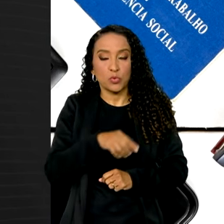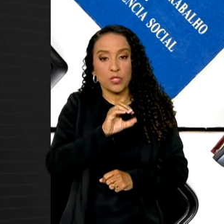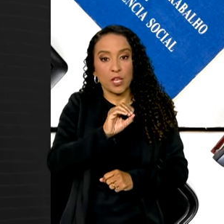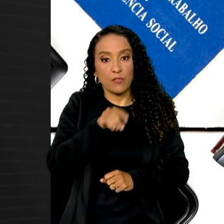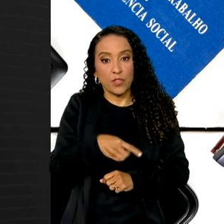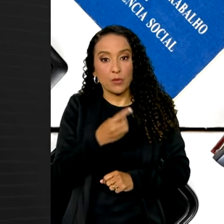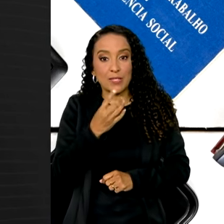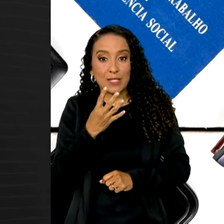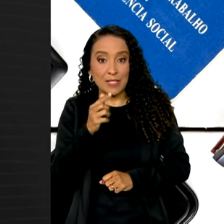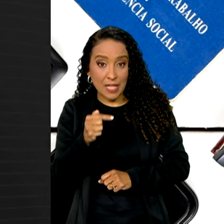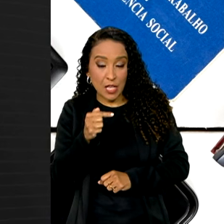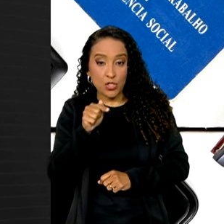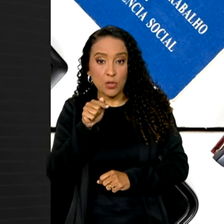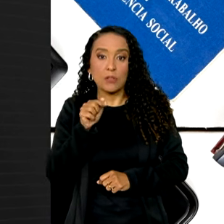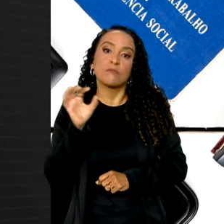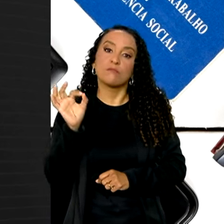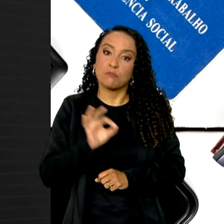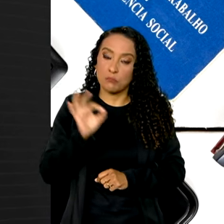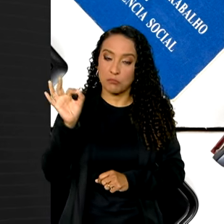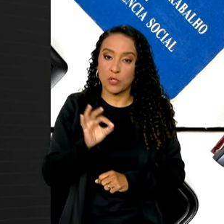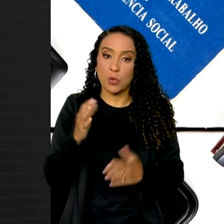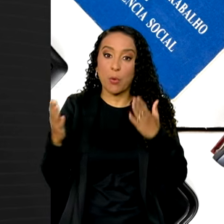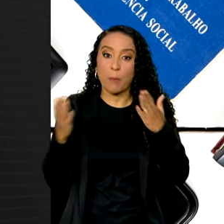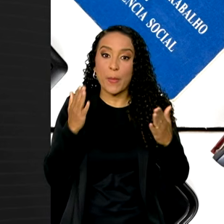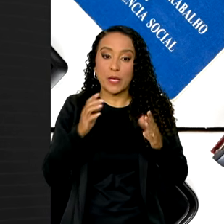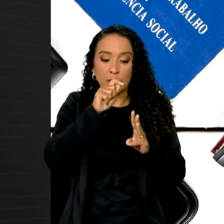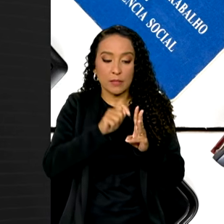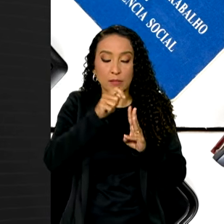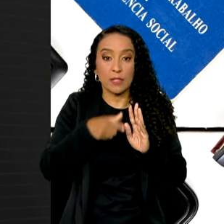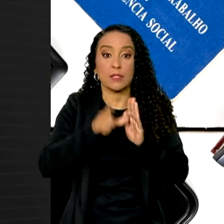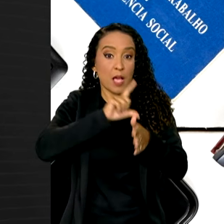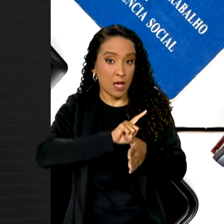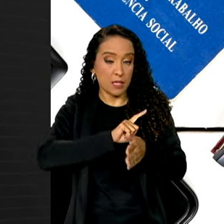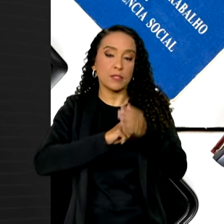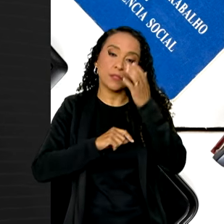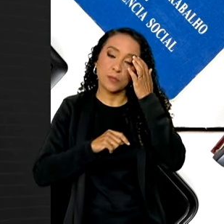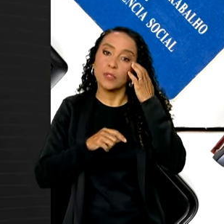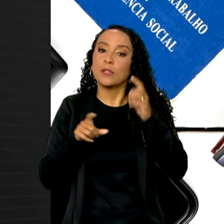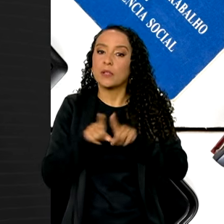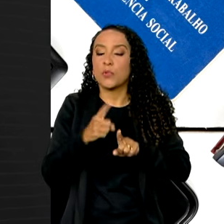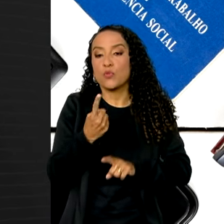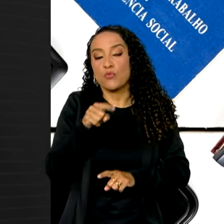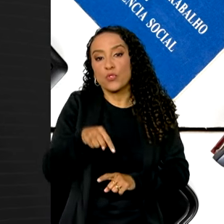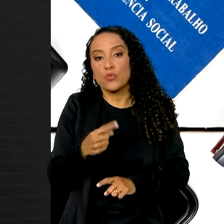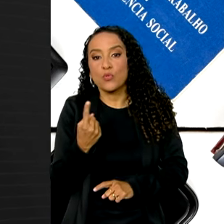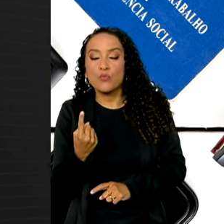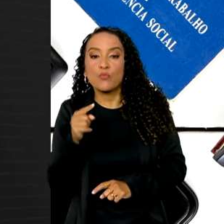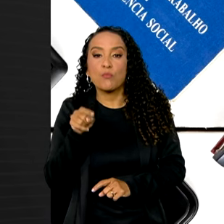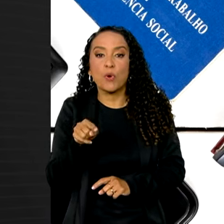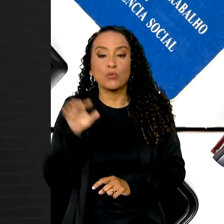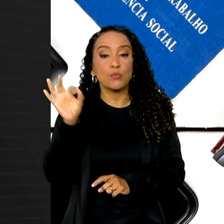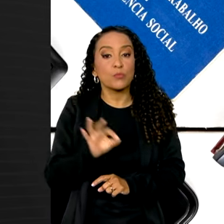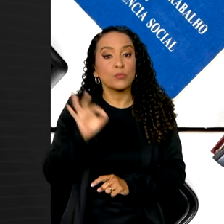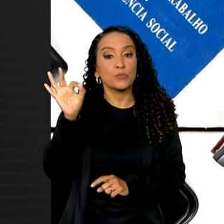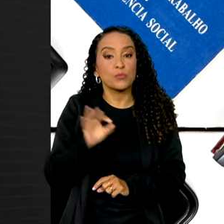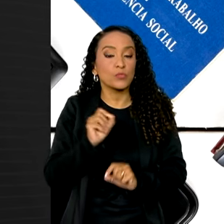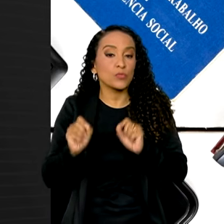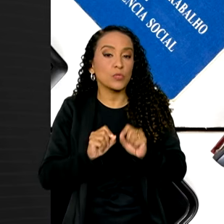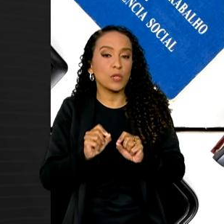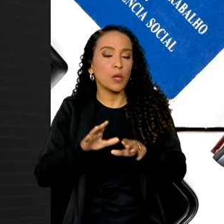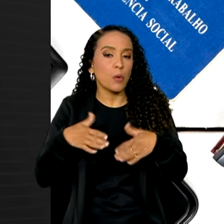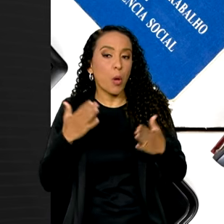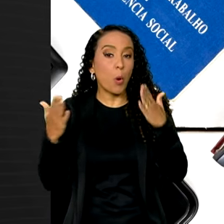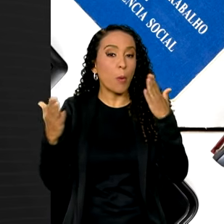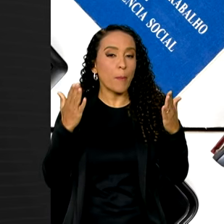0,7 ponto percentual em relação ao trimestre anterior e de 1,1 ponto percentual quando